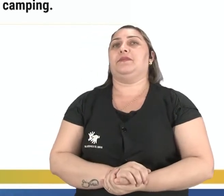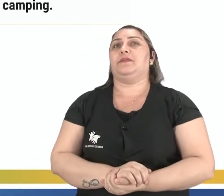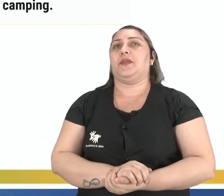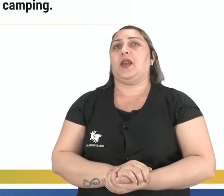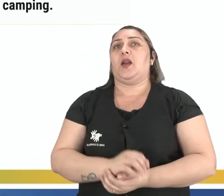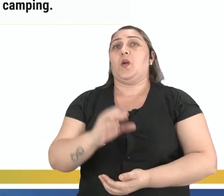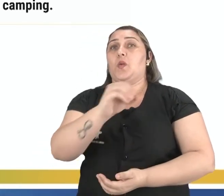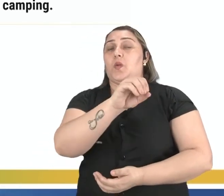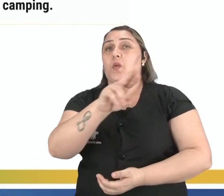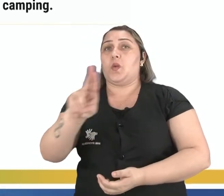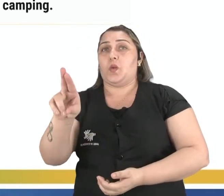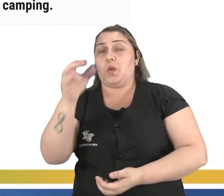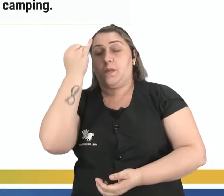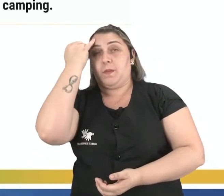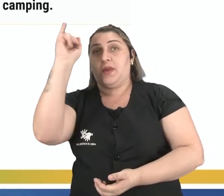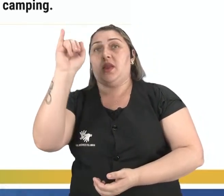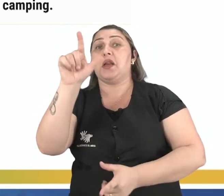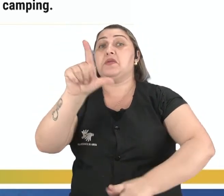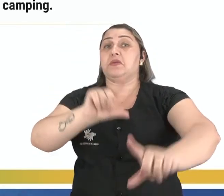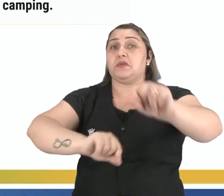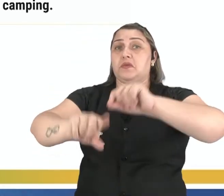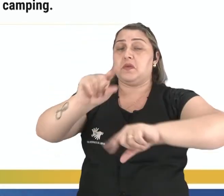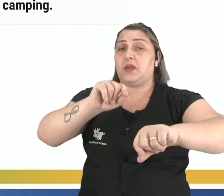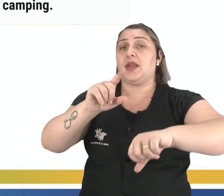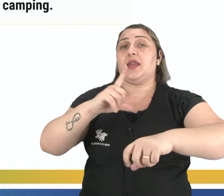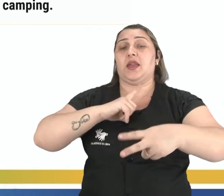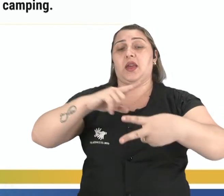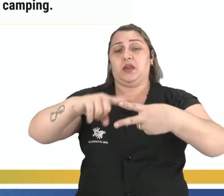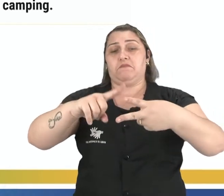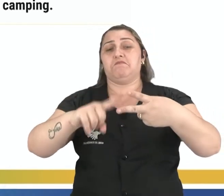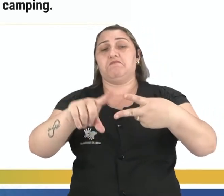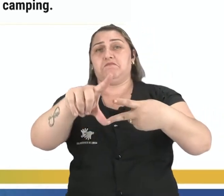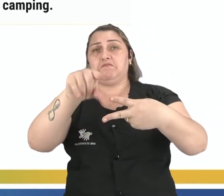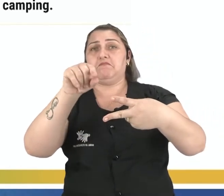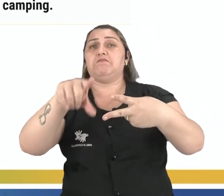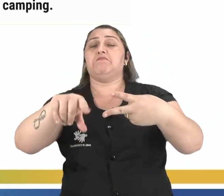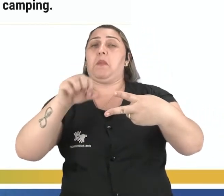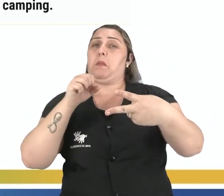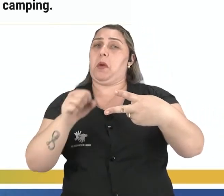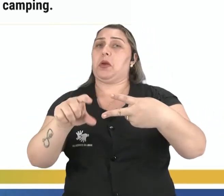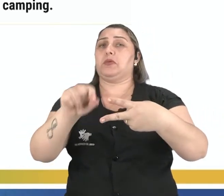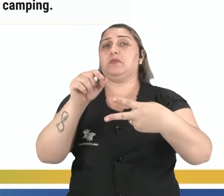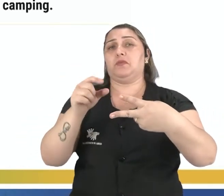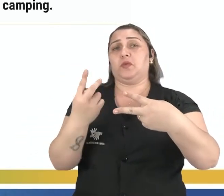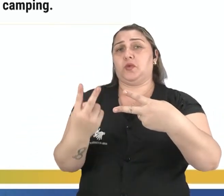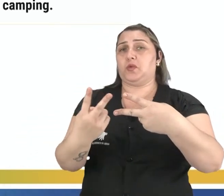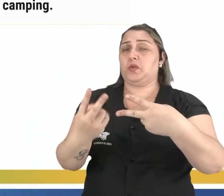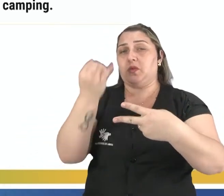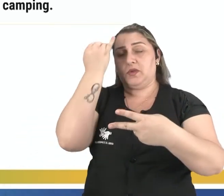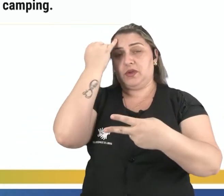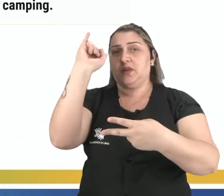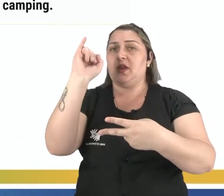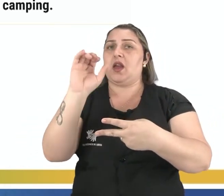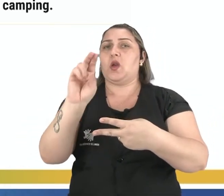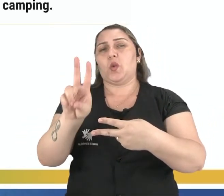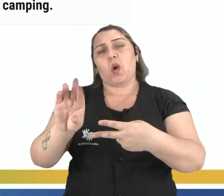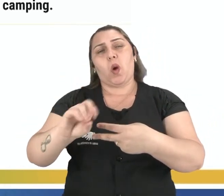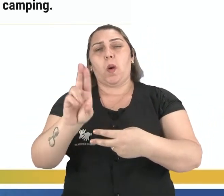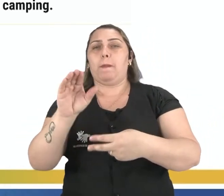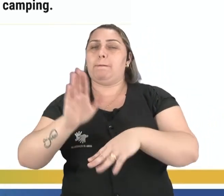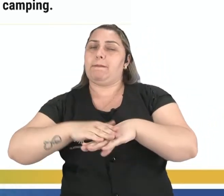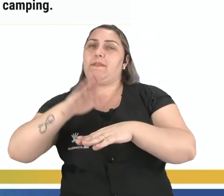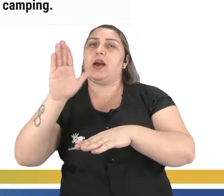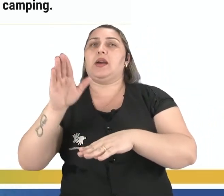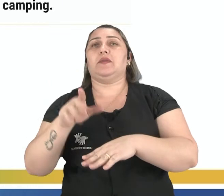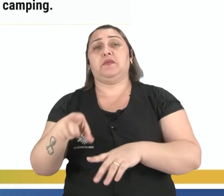o or é aquela ideia de opção. Eu tenho duas opções, eu tenho duas ideias, ou duas ou mais. E aí você